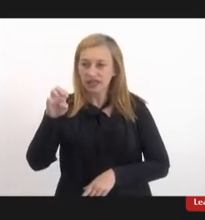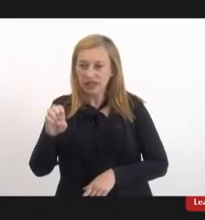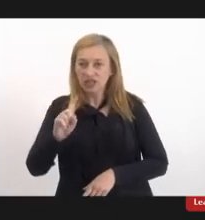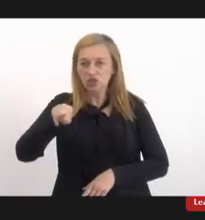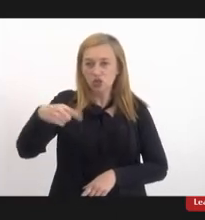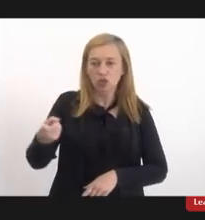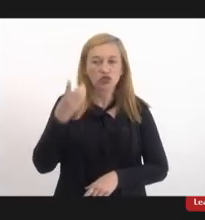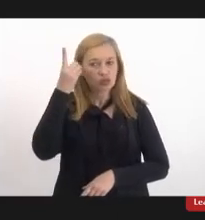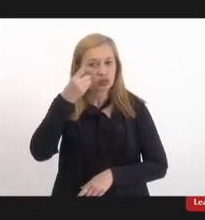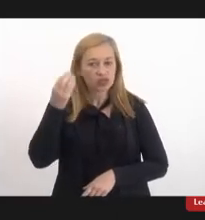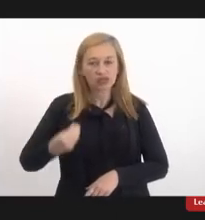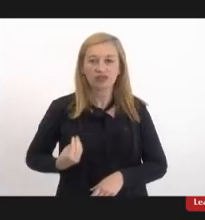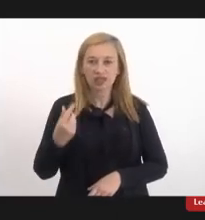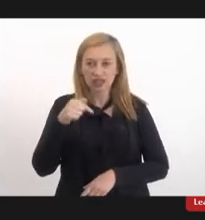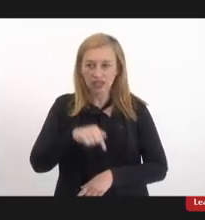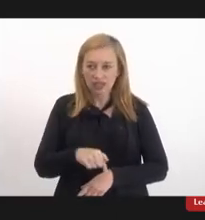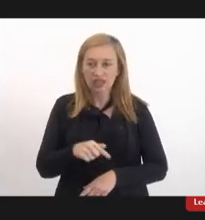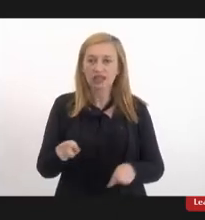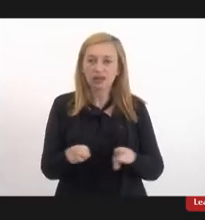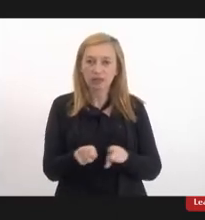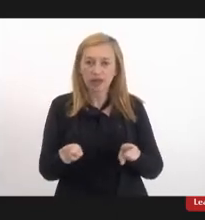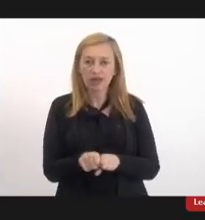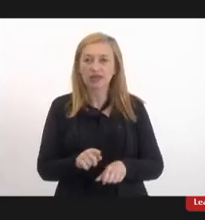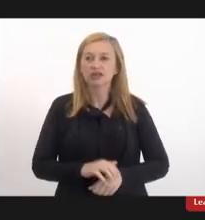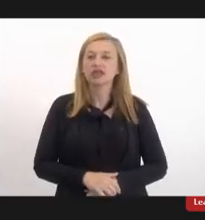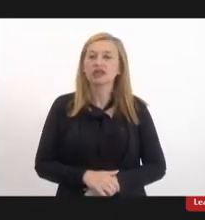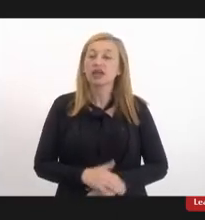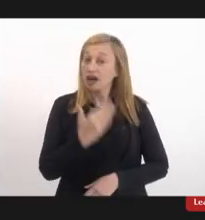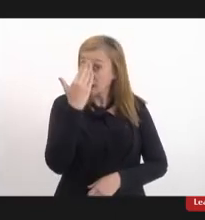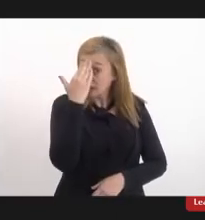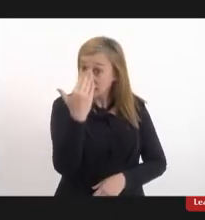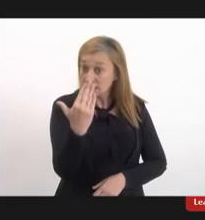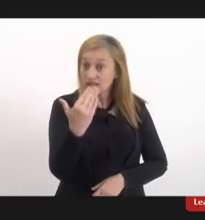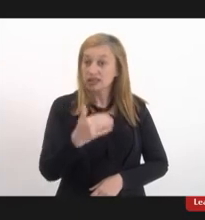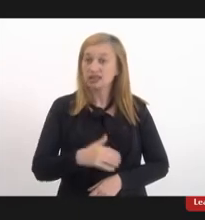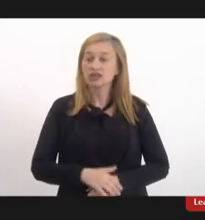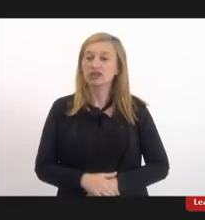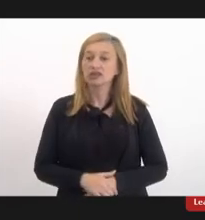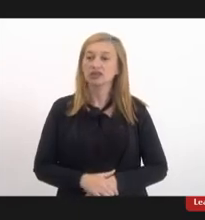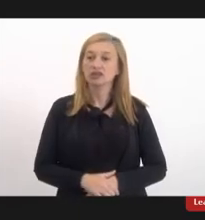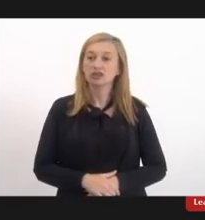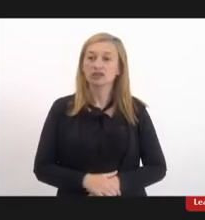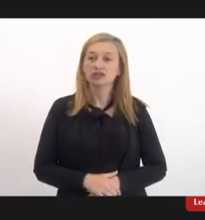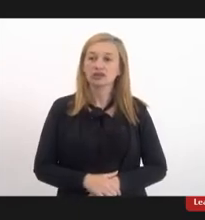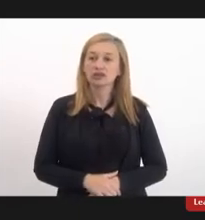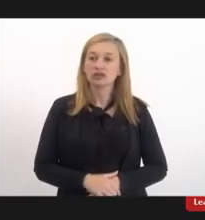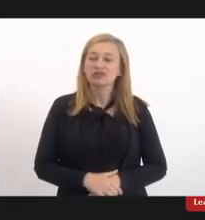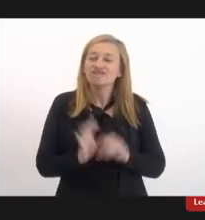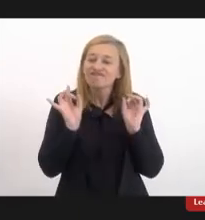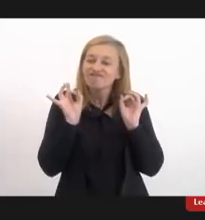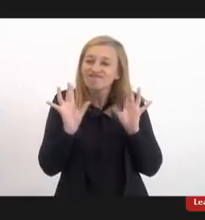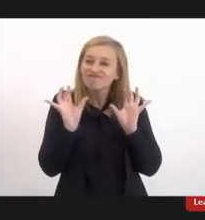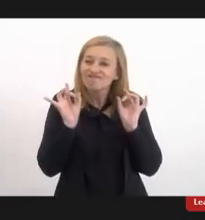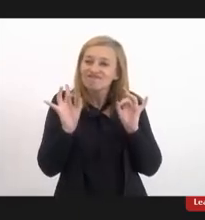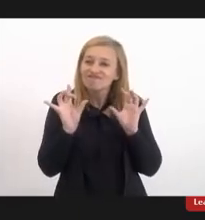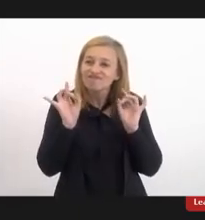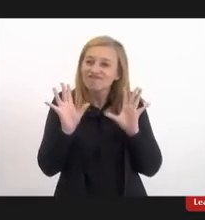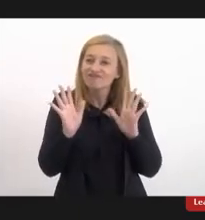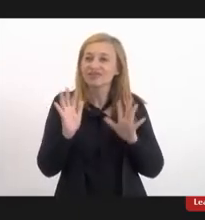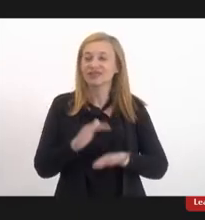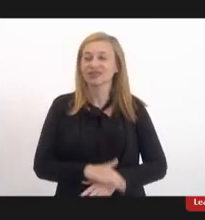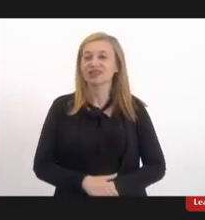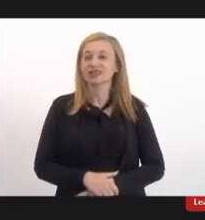deputados que estão aqui presentes também, agradecer de forma muito especial às nossas